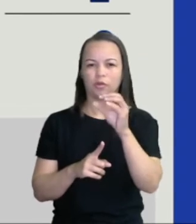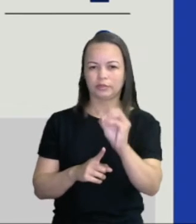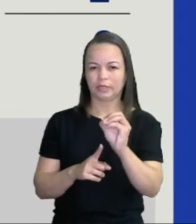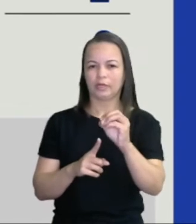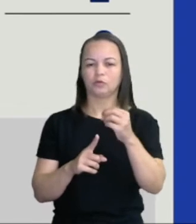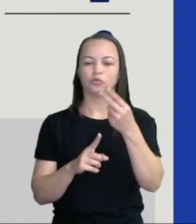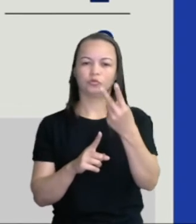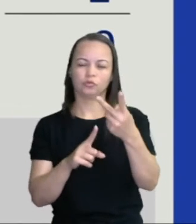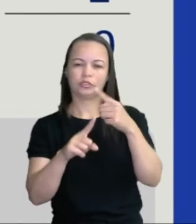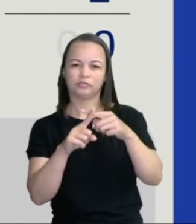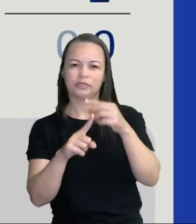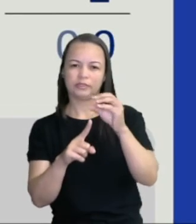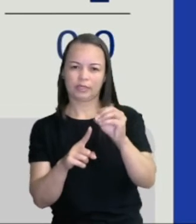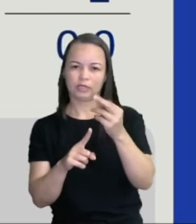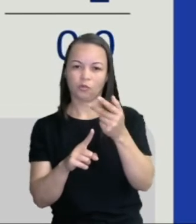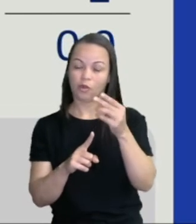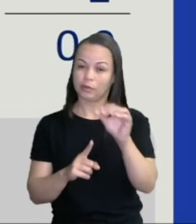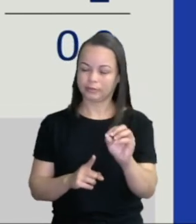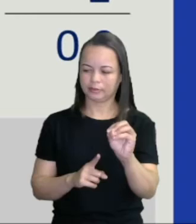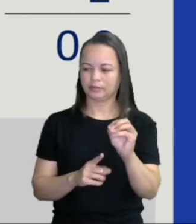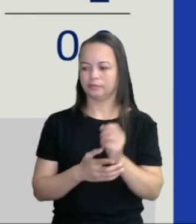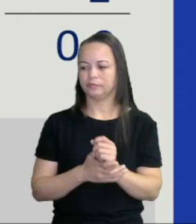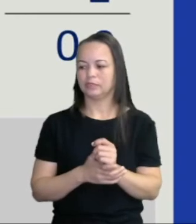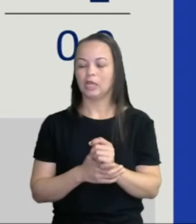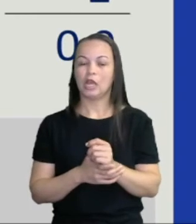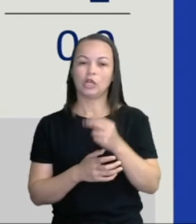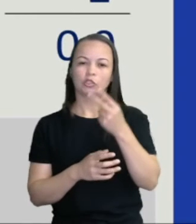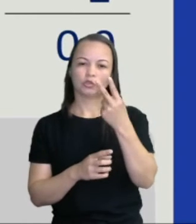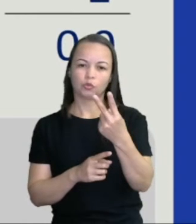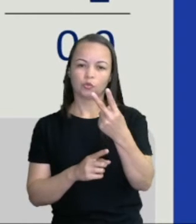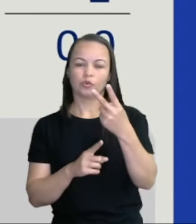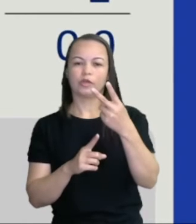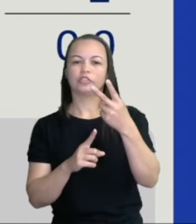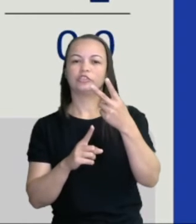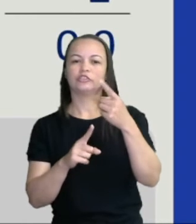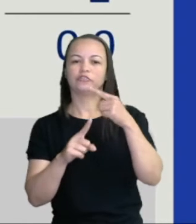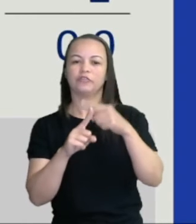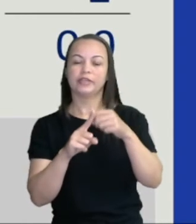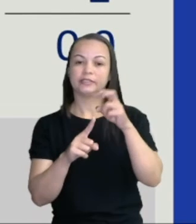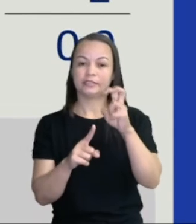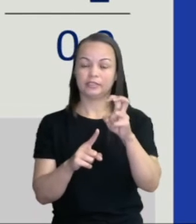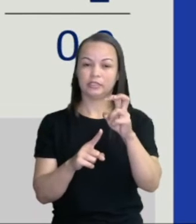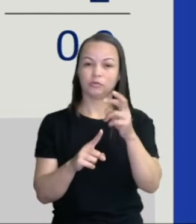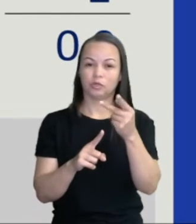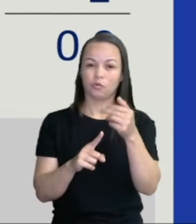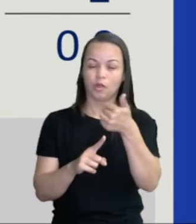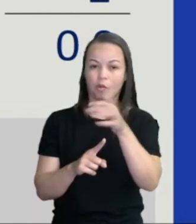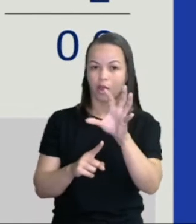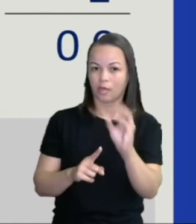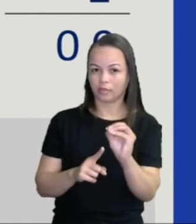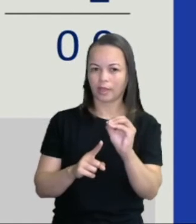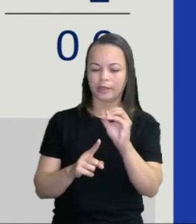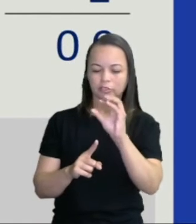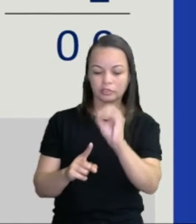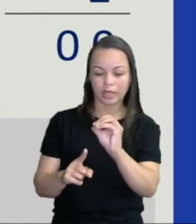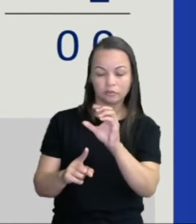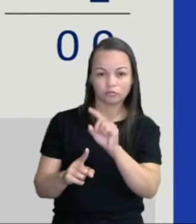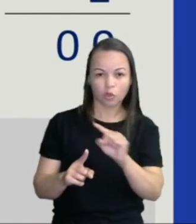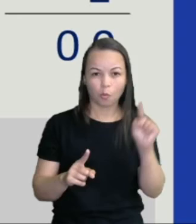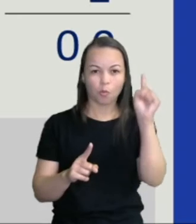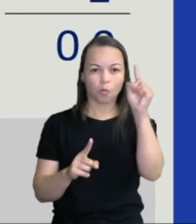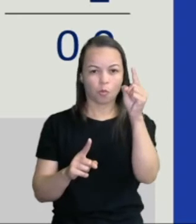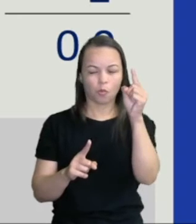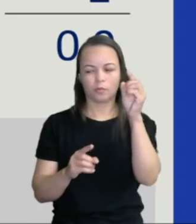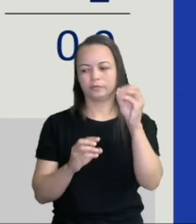zero. Então, aqui, ó. Duas vezes cinco, dez. Bota o zero, sobe o um. Então, aí fica o quê?